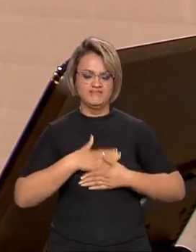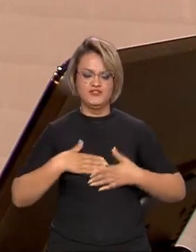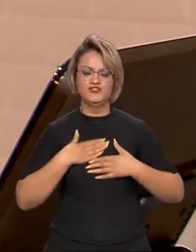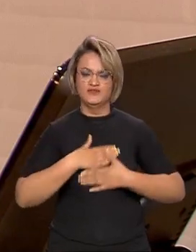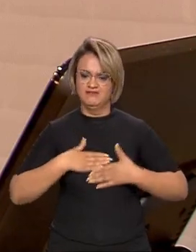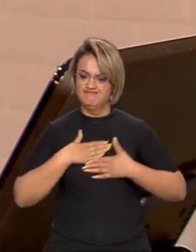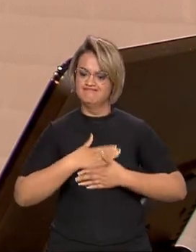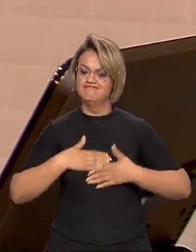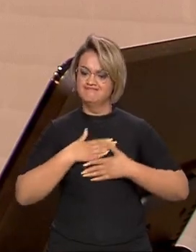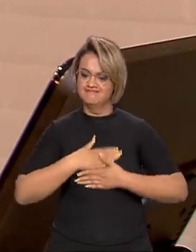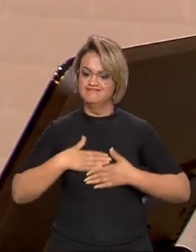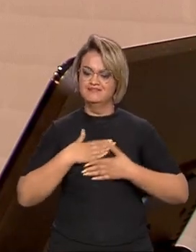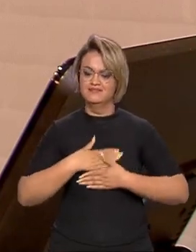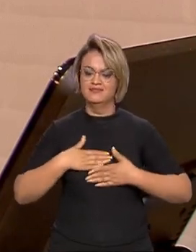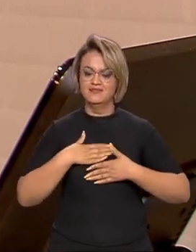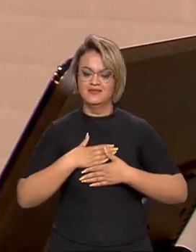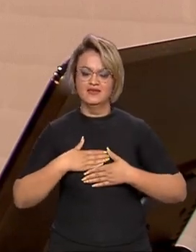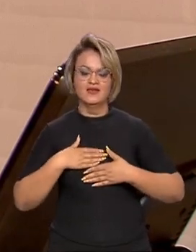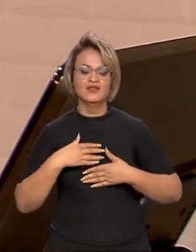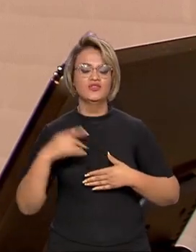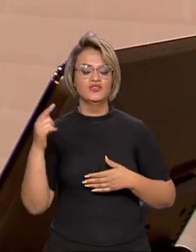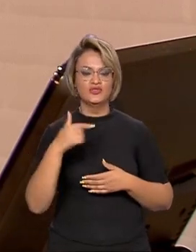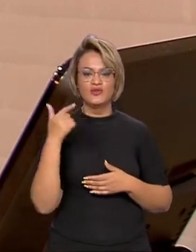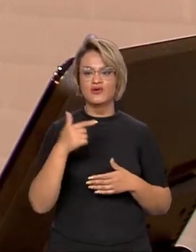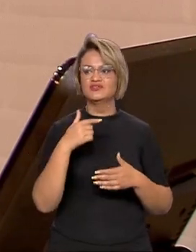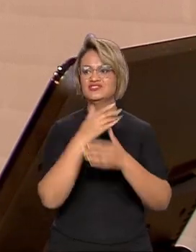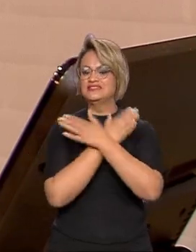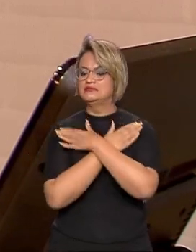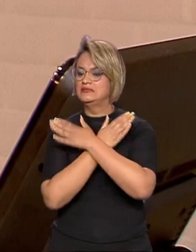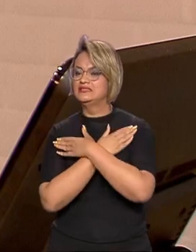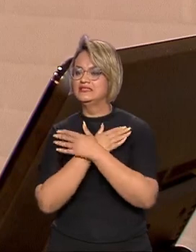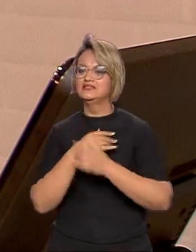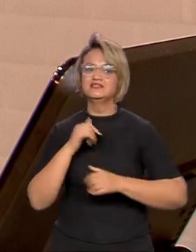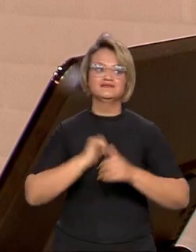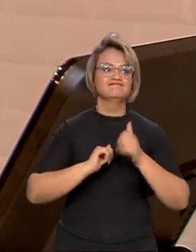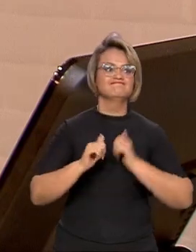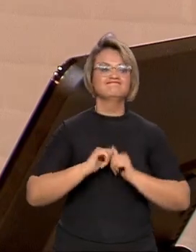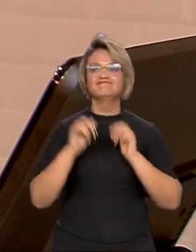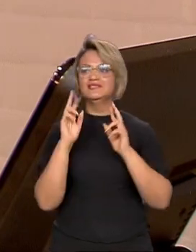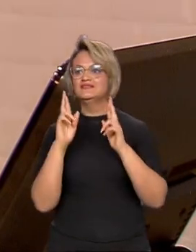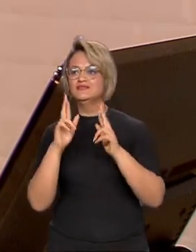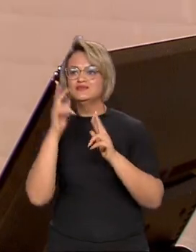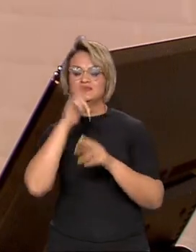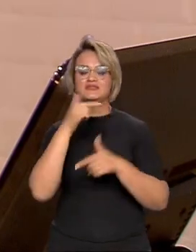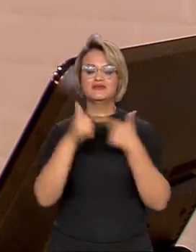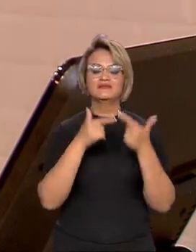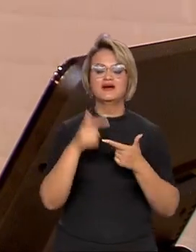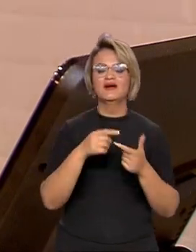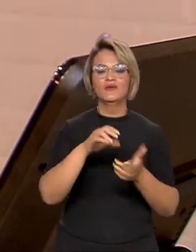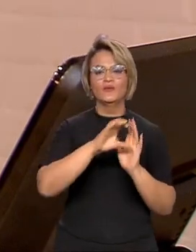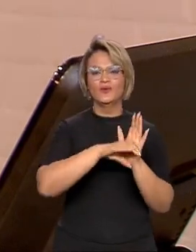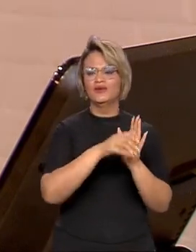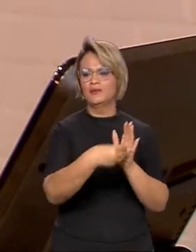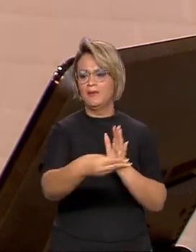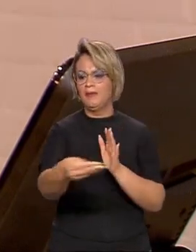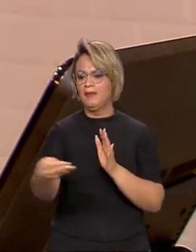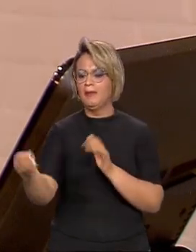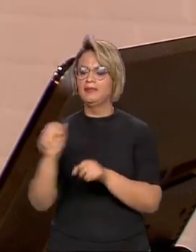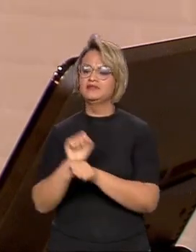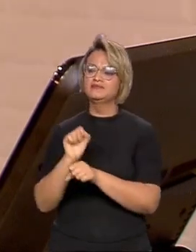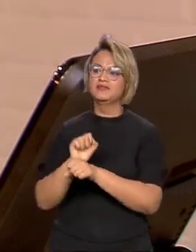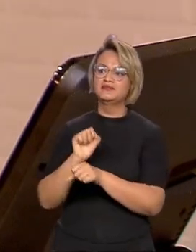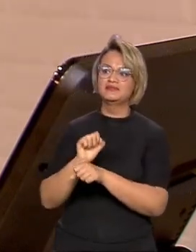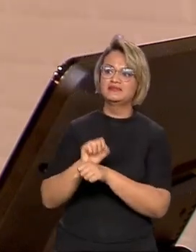a gente que estava desempregado, né, a gente fica naquela esperança de um dia conseguir um emprego, Distribui o currículo hoje, espera ser chamado